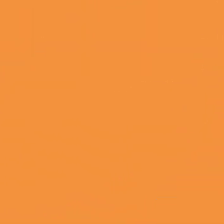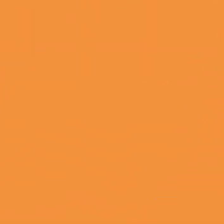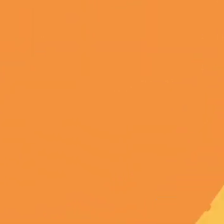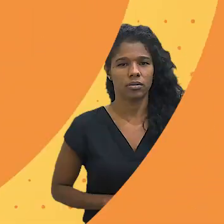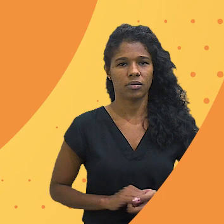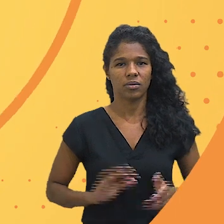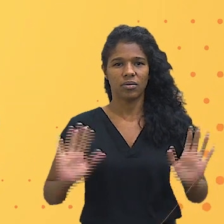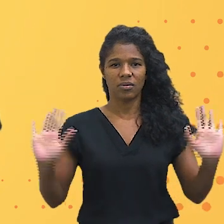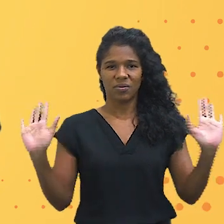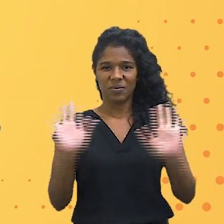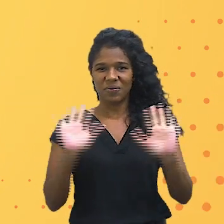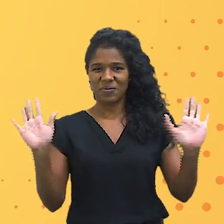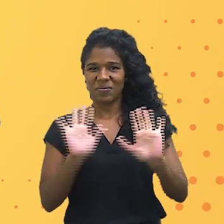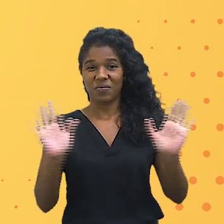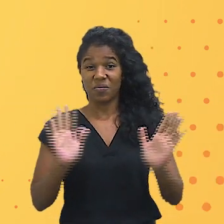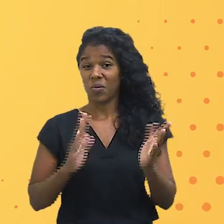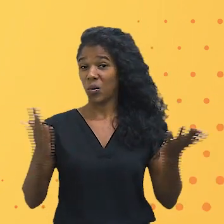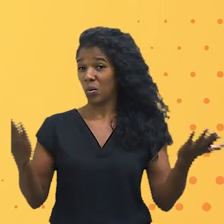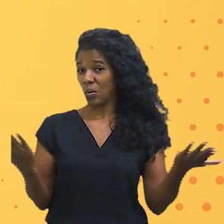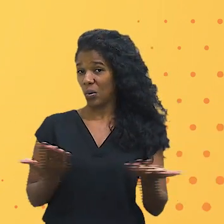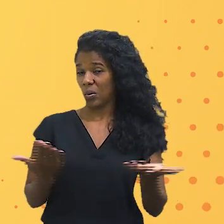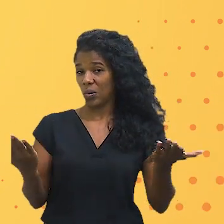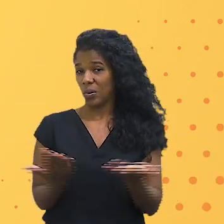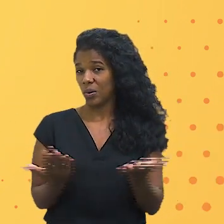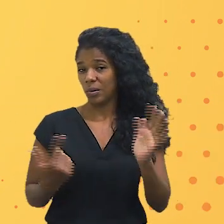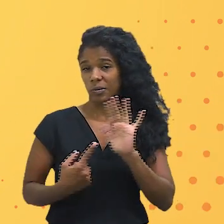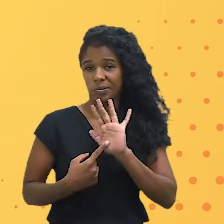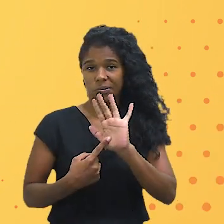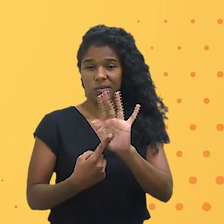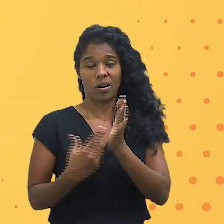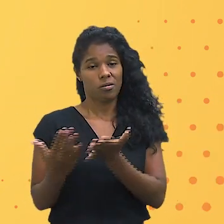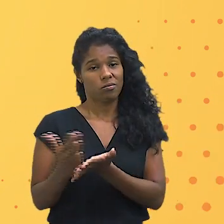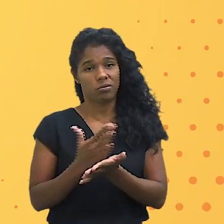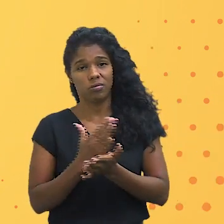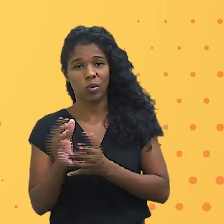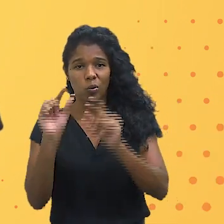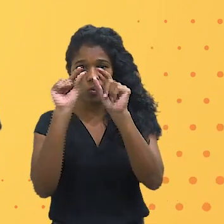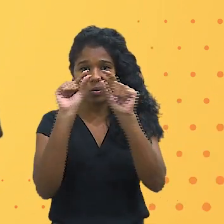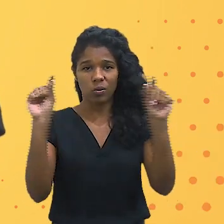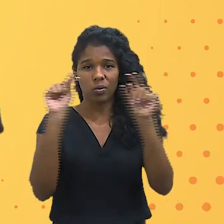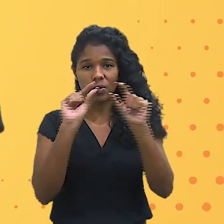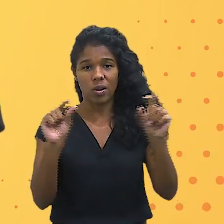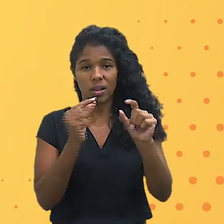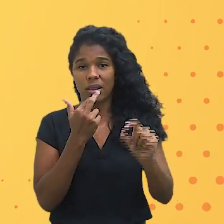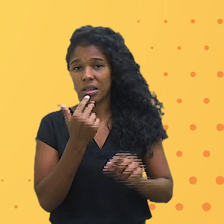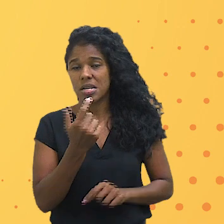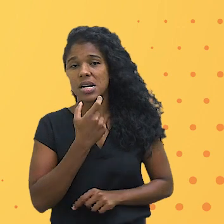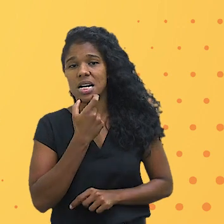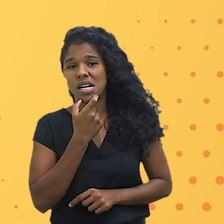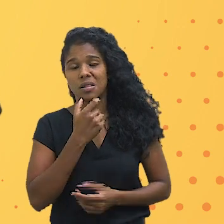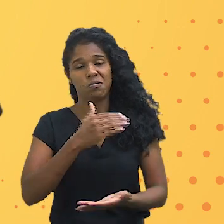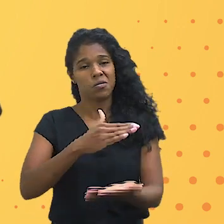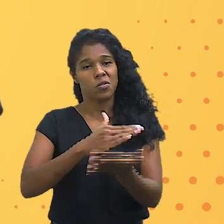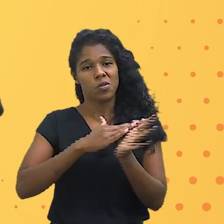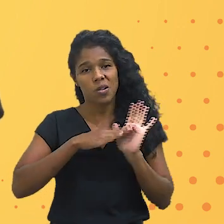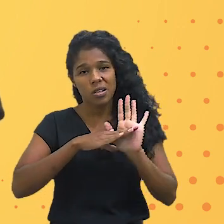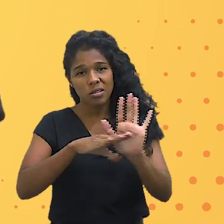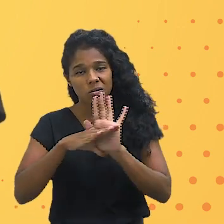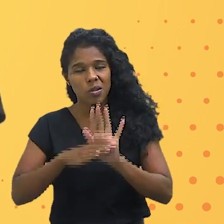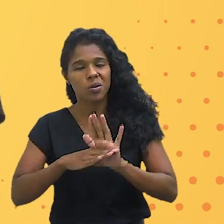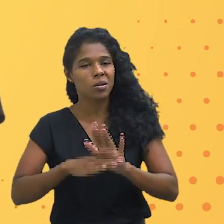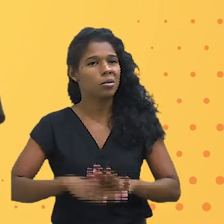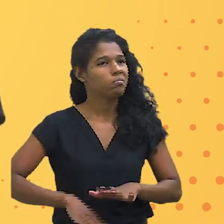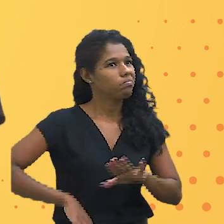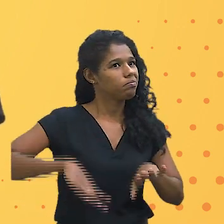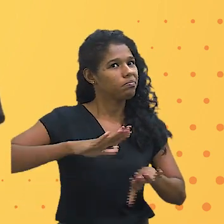Olá pessoal! Hoje eu trouxe algumas frases em inglês que podem nos ajudar muito. Talvez até